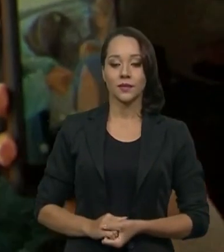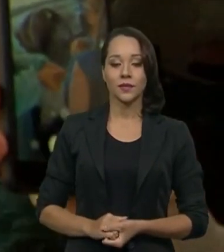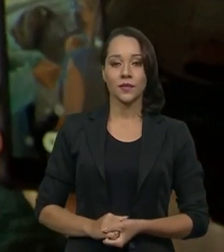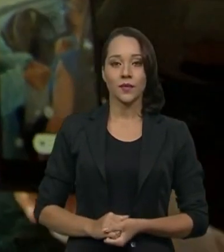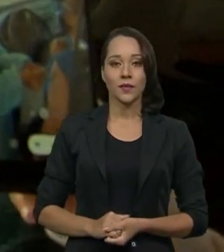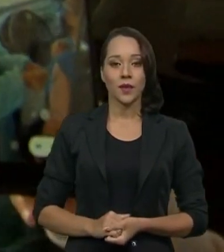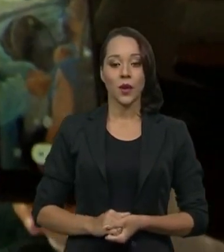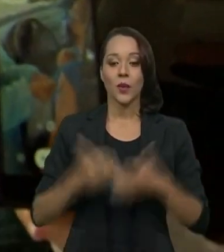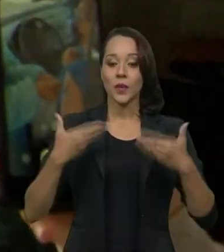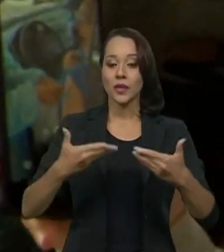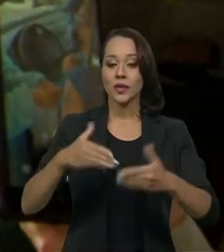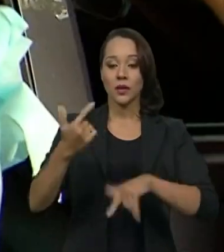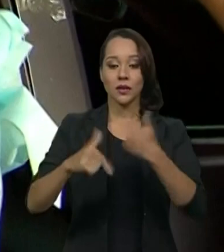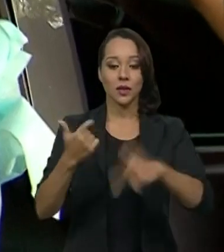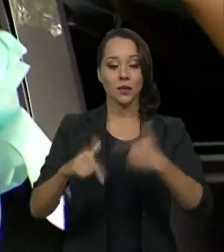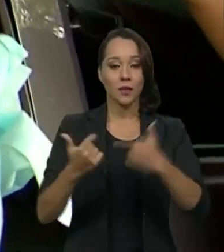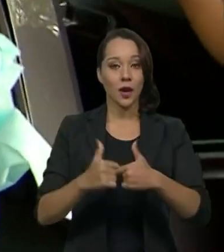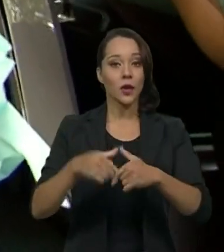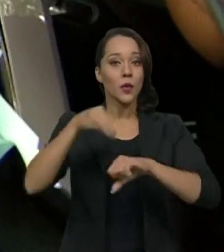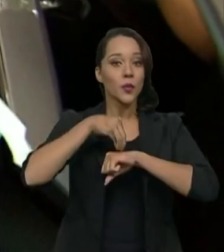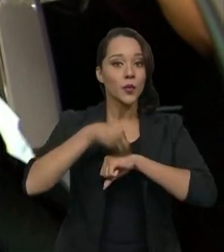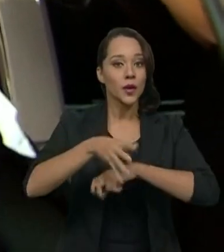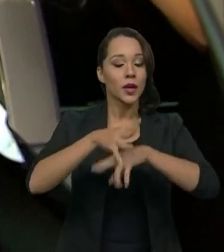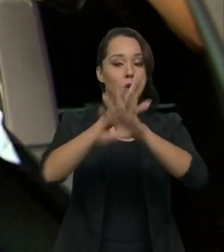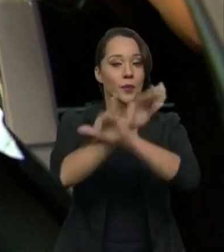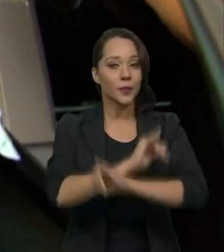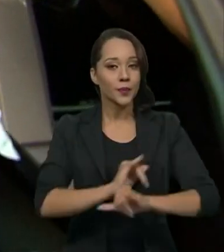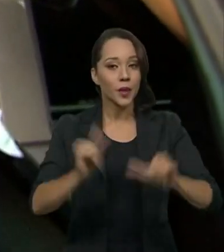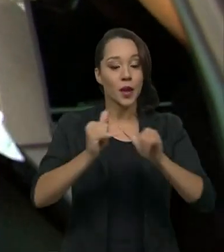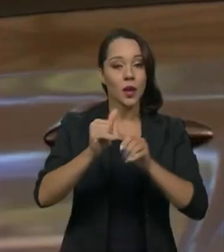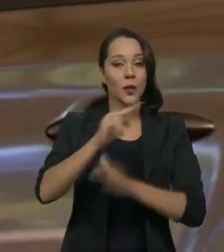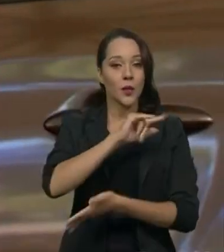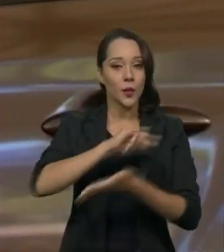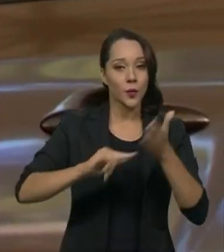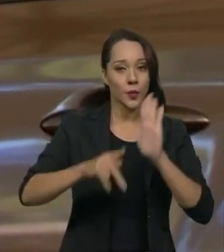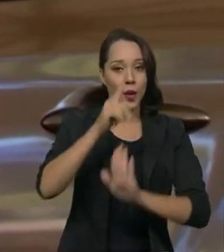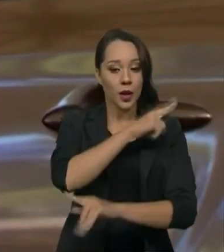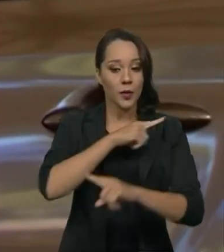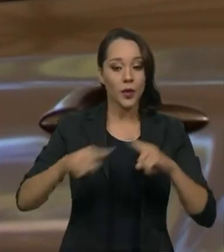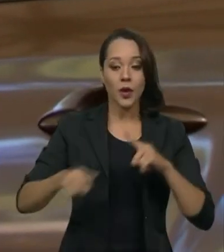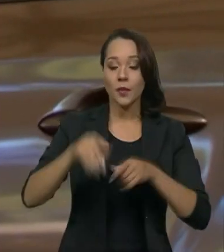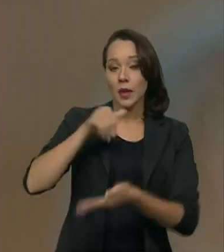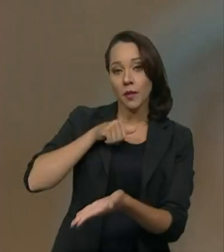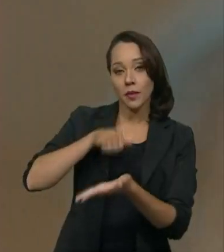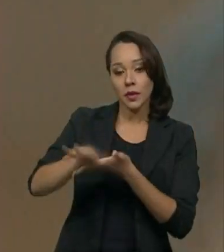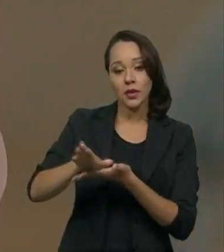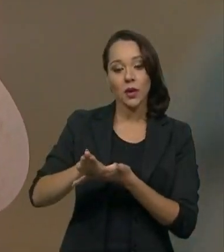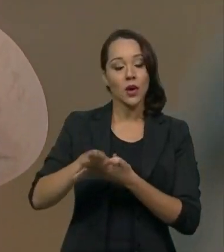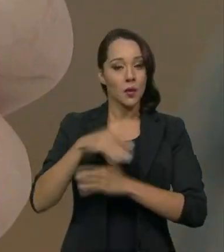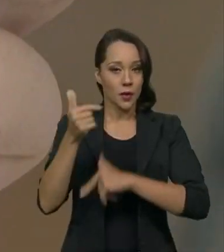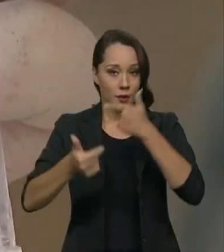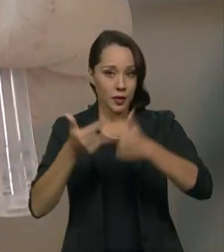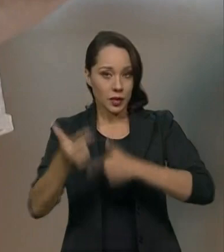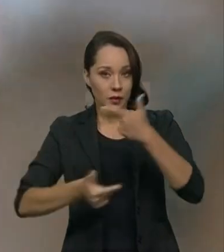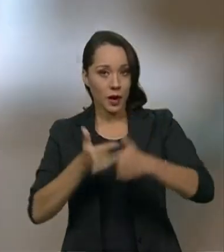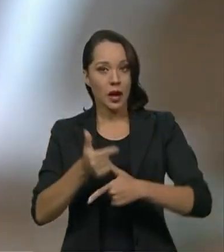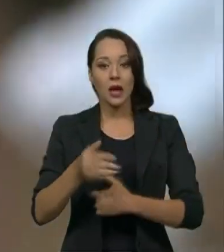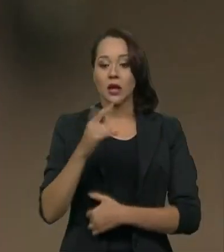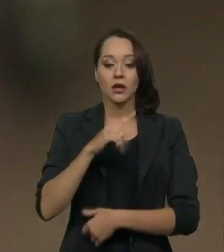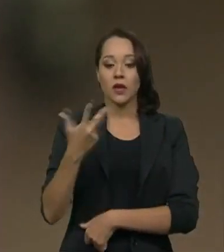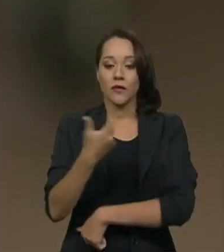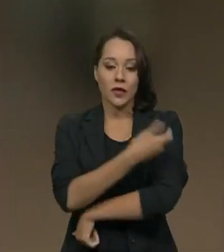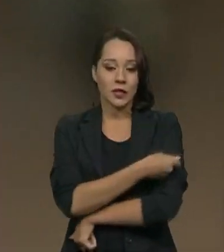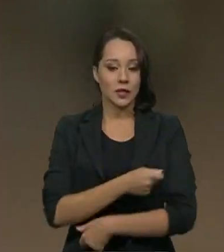O Ministério do Trabalho publica uma portaria que proíbe a demissão por justa causa para o trabalhador que não